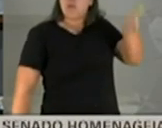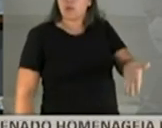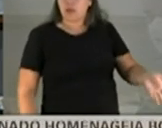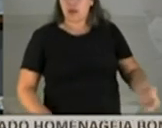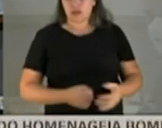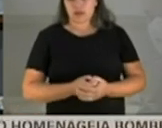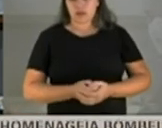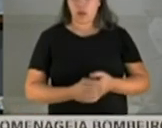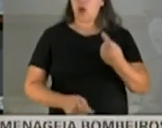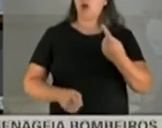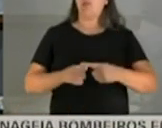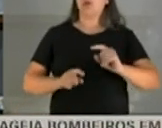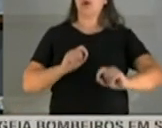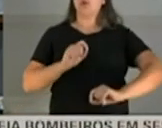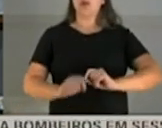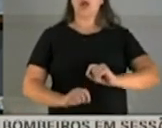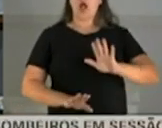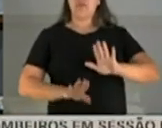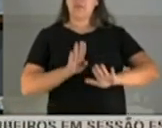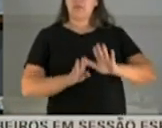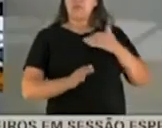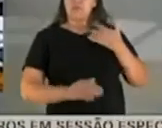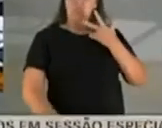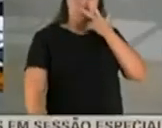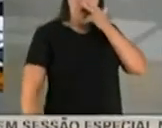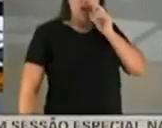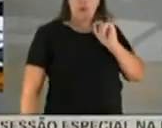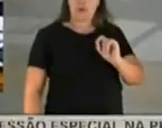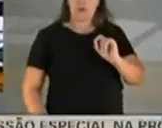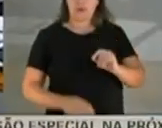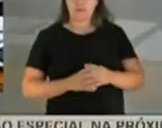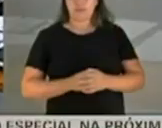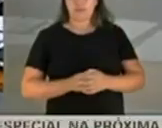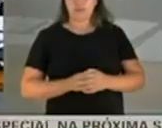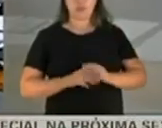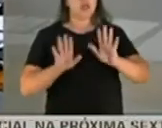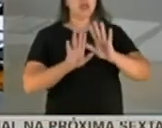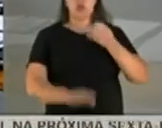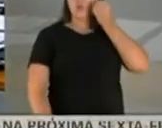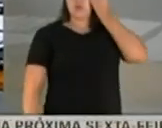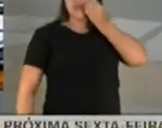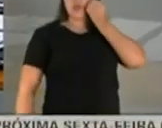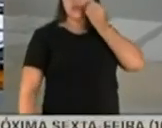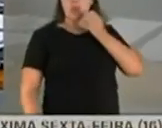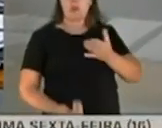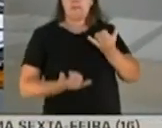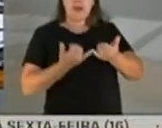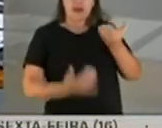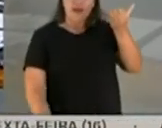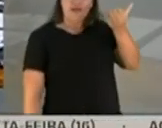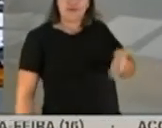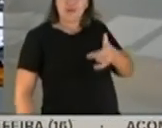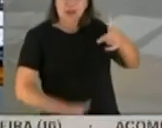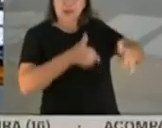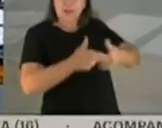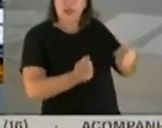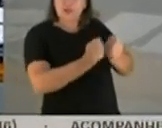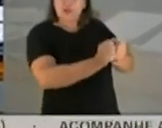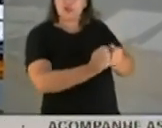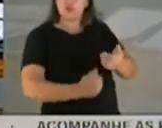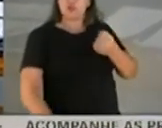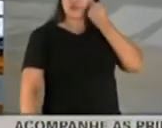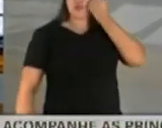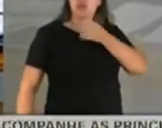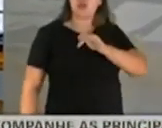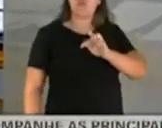É porque é o seguinte, parece que vocês... Não, senador, parece que V. Exª trabalhava com ela, senador